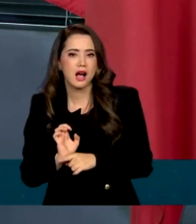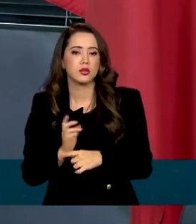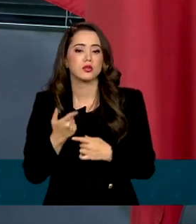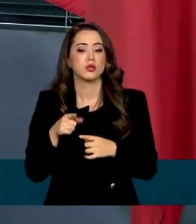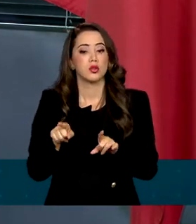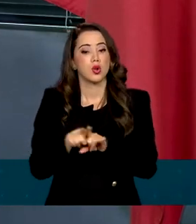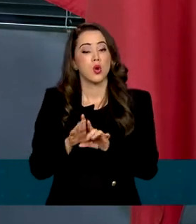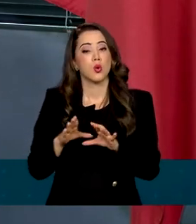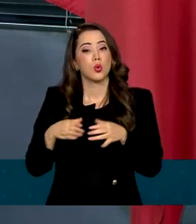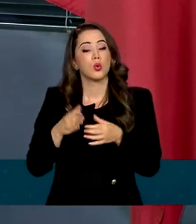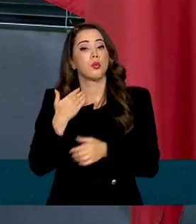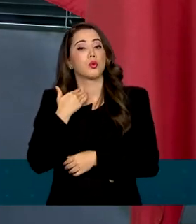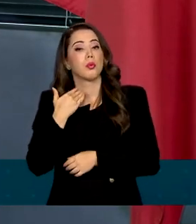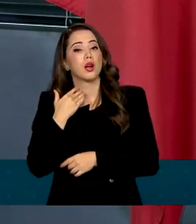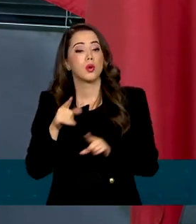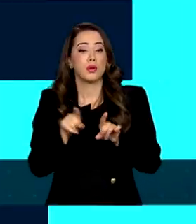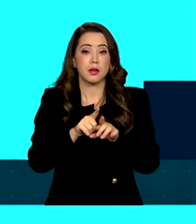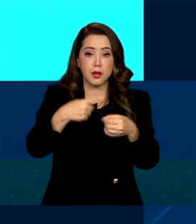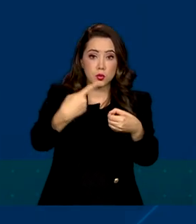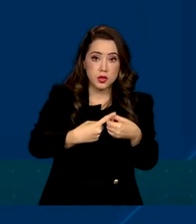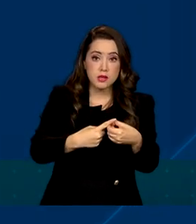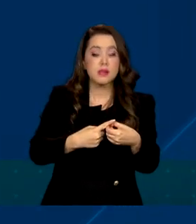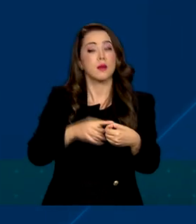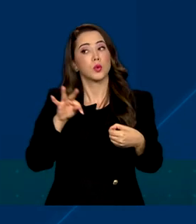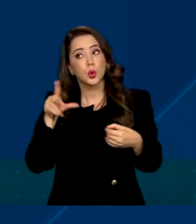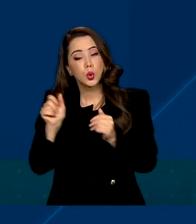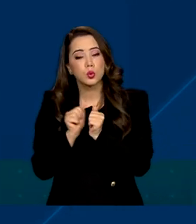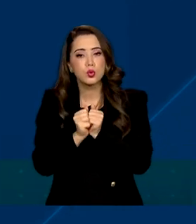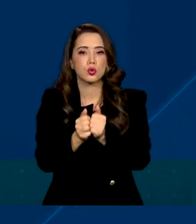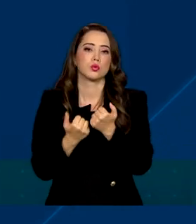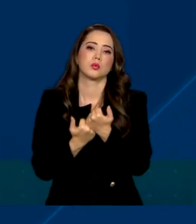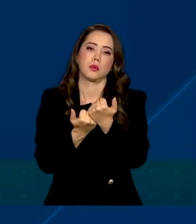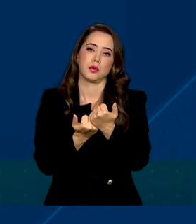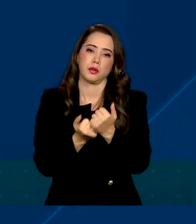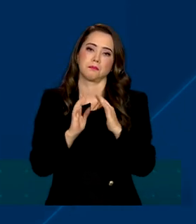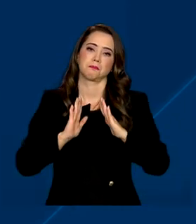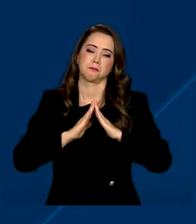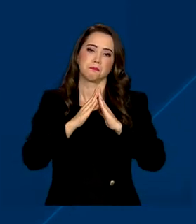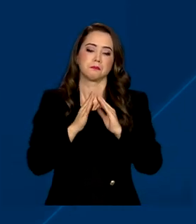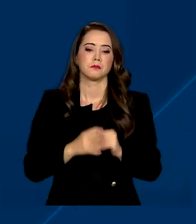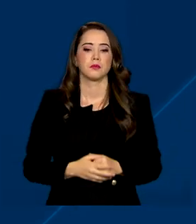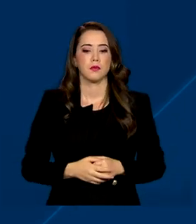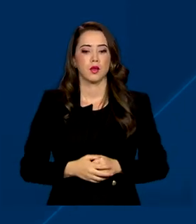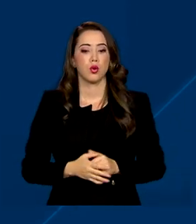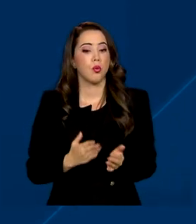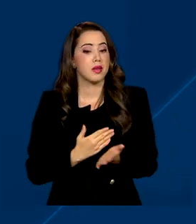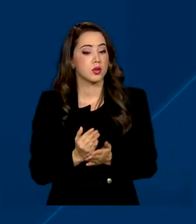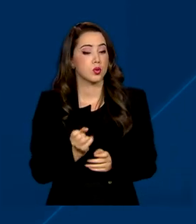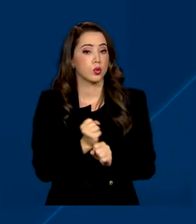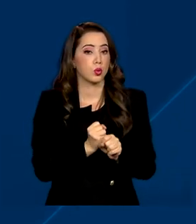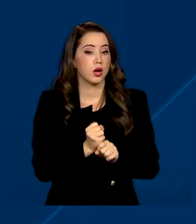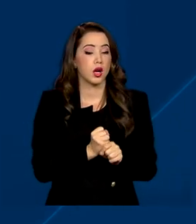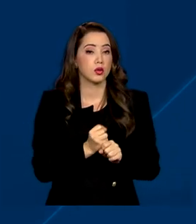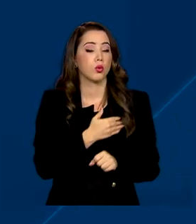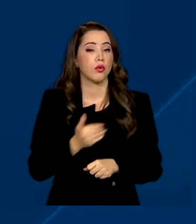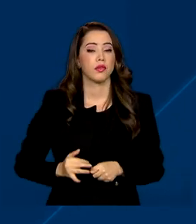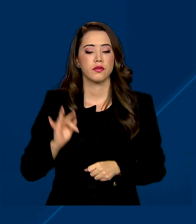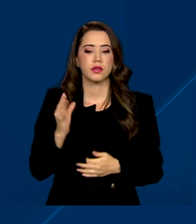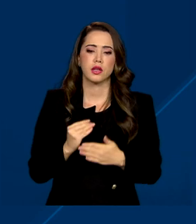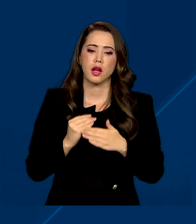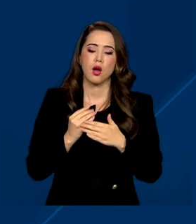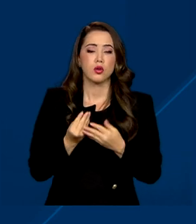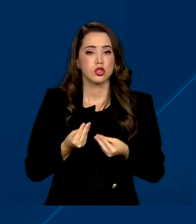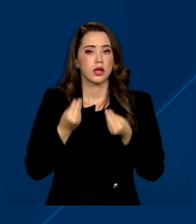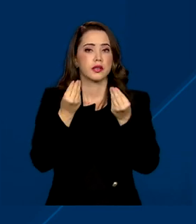da entidade bancária e do governo municipal. Desde o início do ano, o governo federal entregou 5.057 unidades